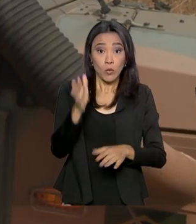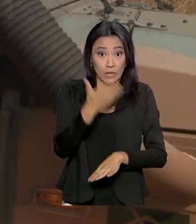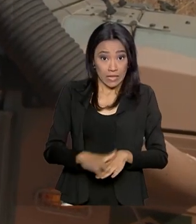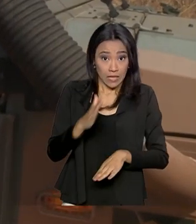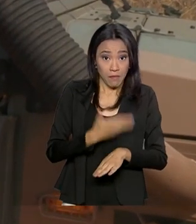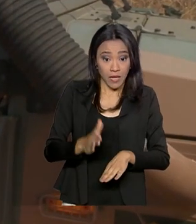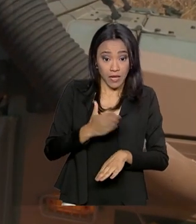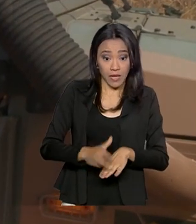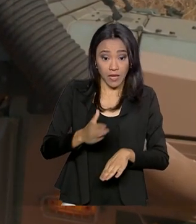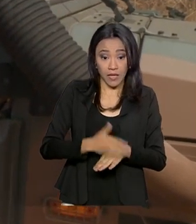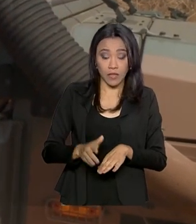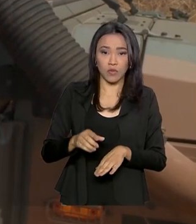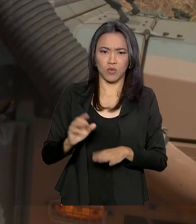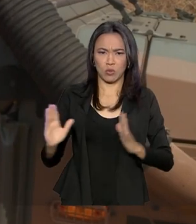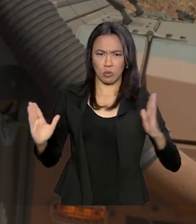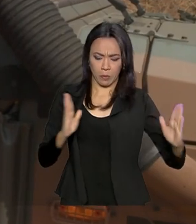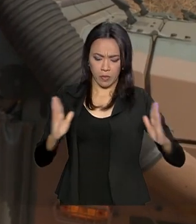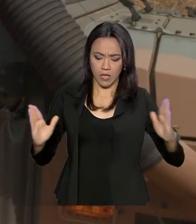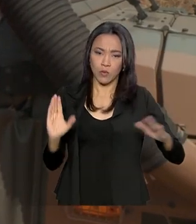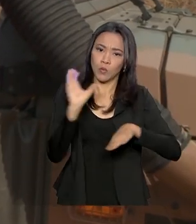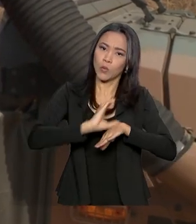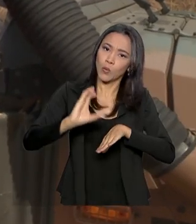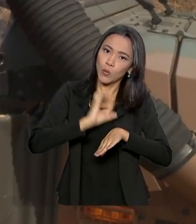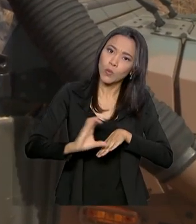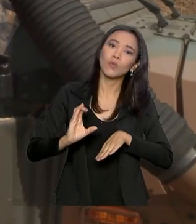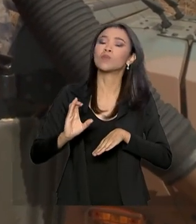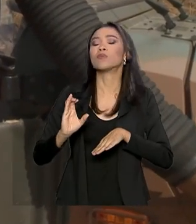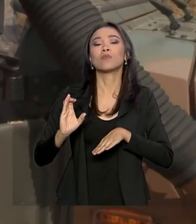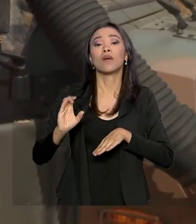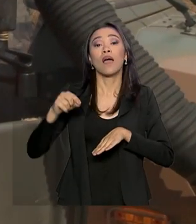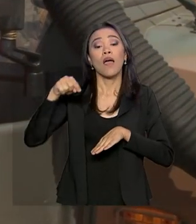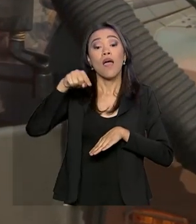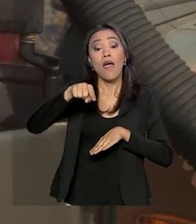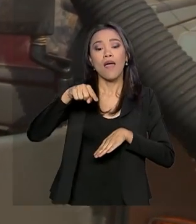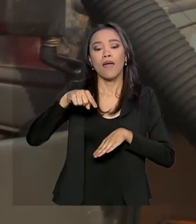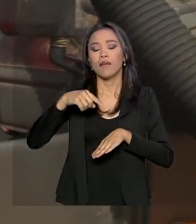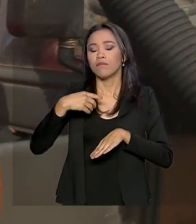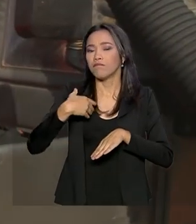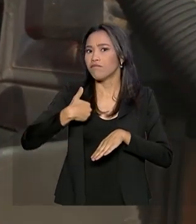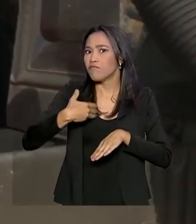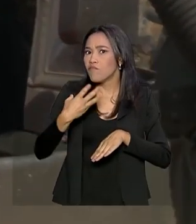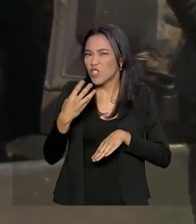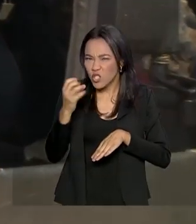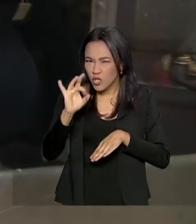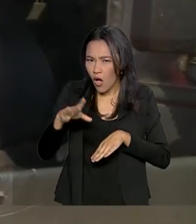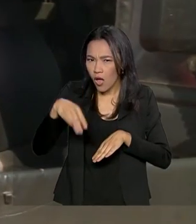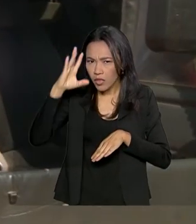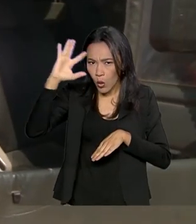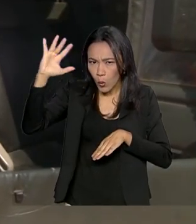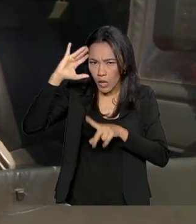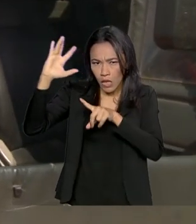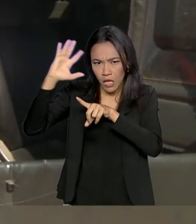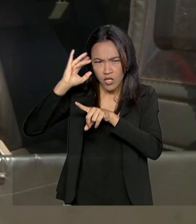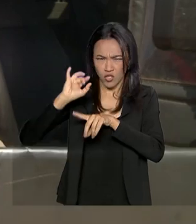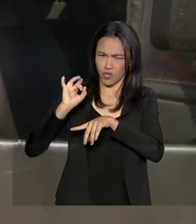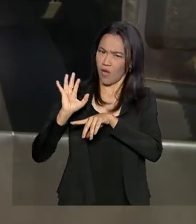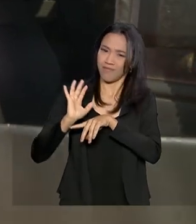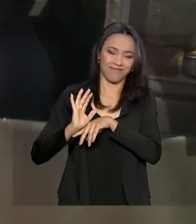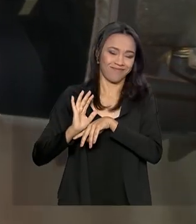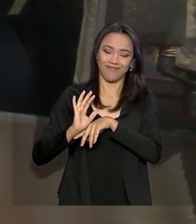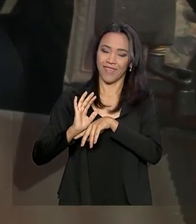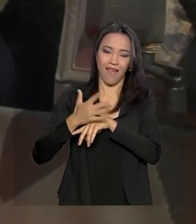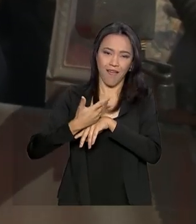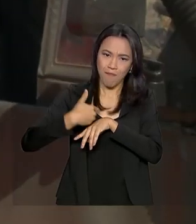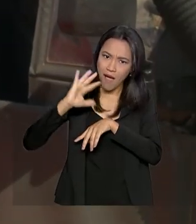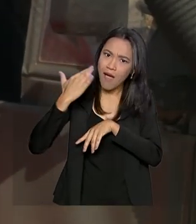recebem durante os cursos do projeto Soldado Cidadão vão muito além da teoria, muito além mesmo. E